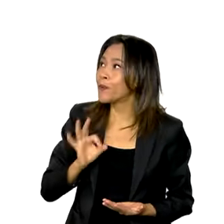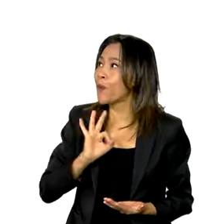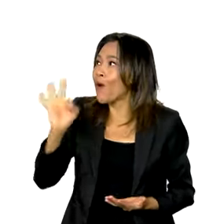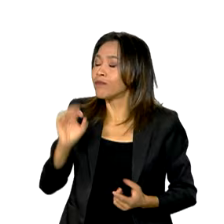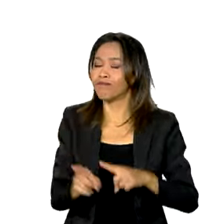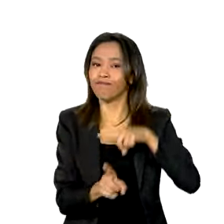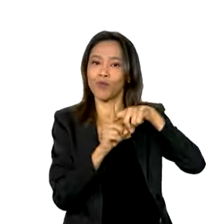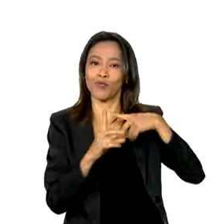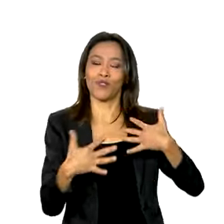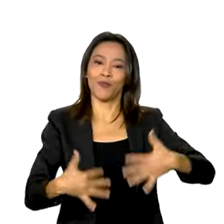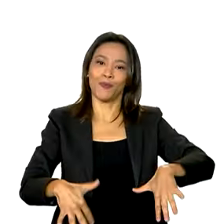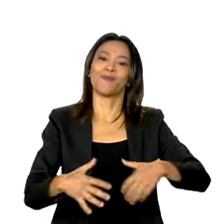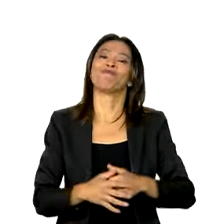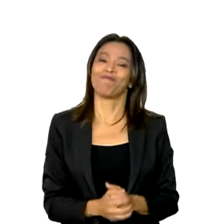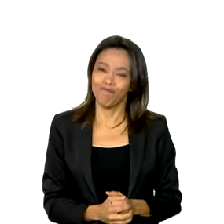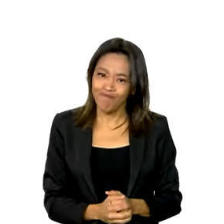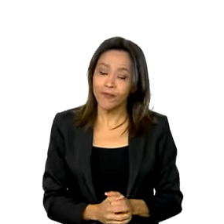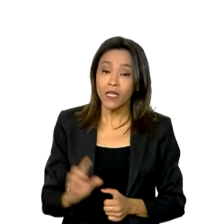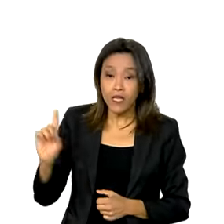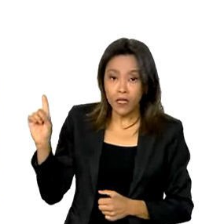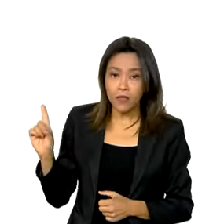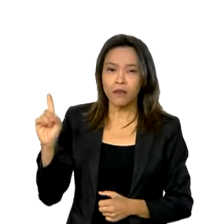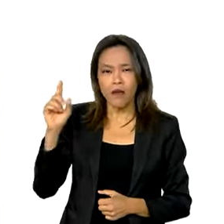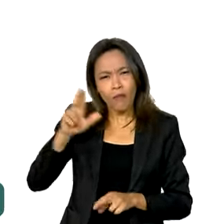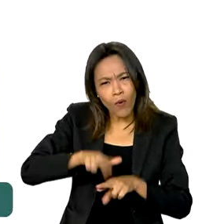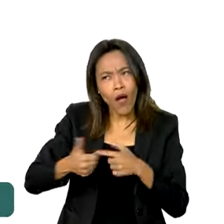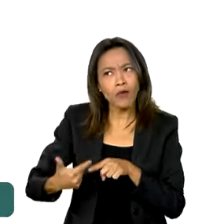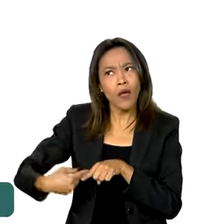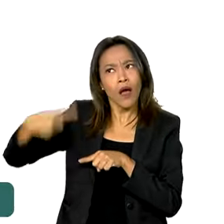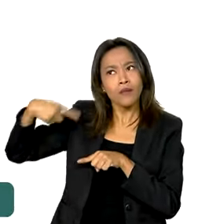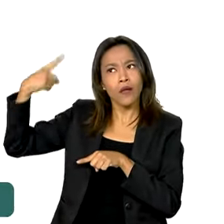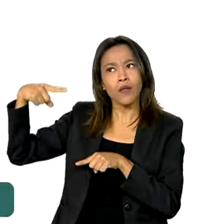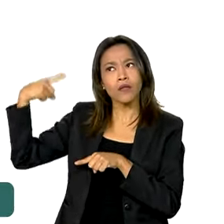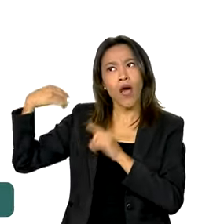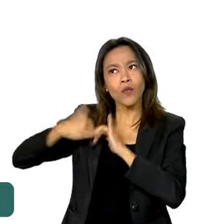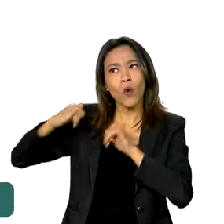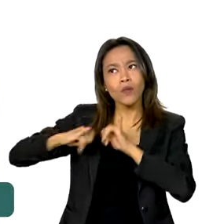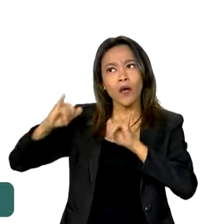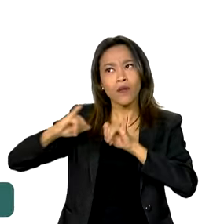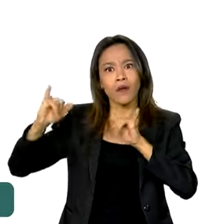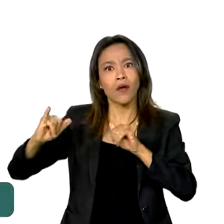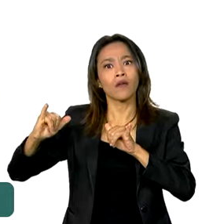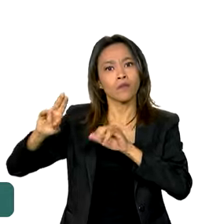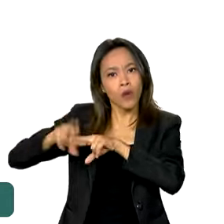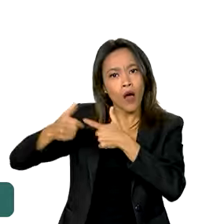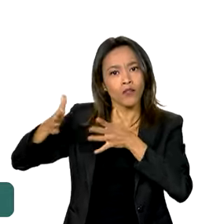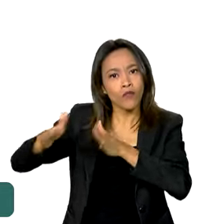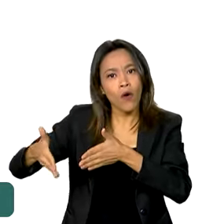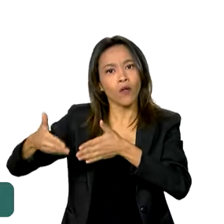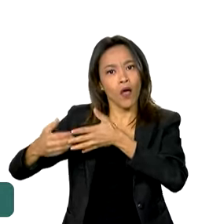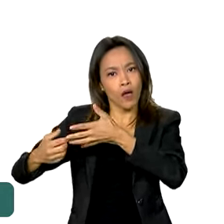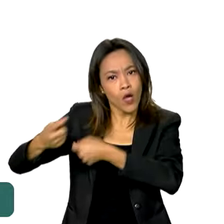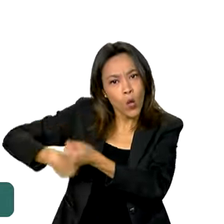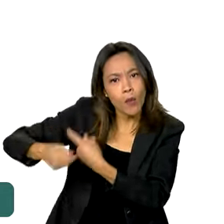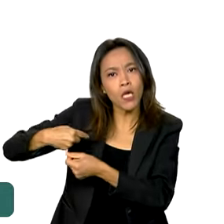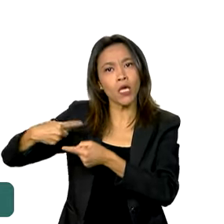e seguramente tem a ver com os vários anúncios em relação à economia da minha economia investimento